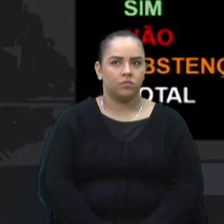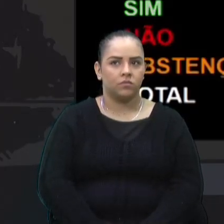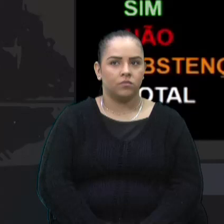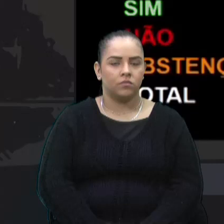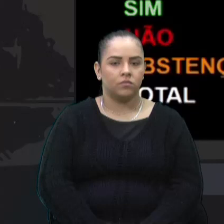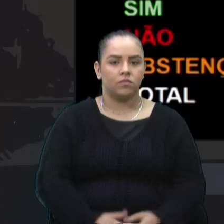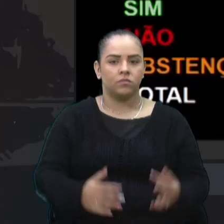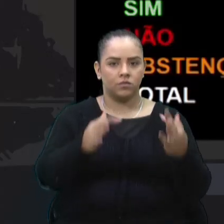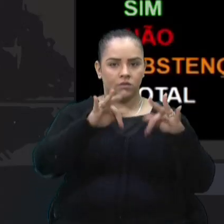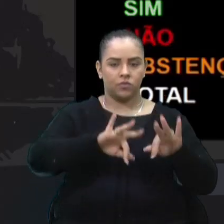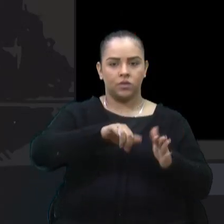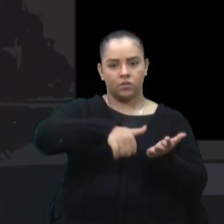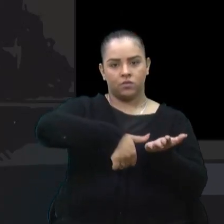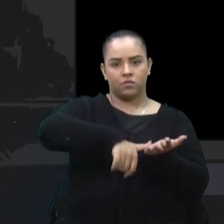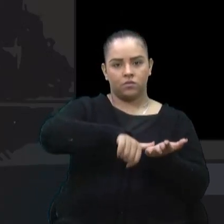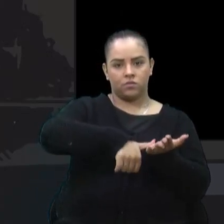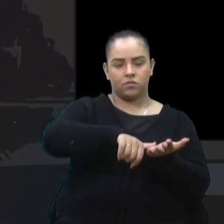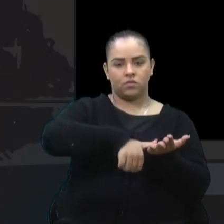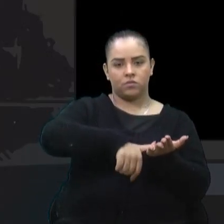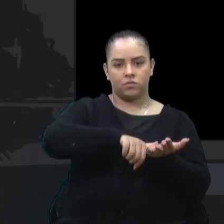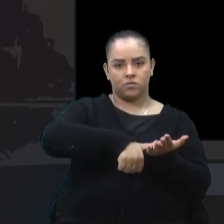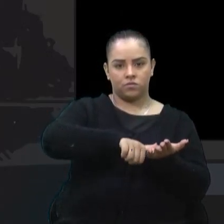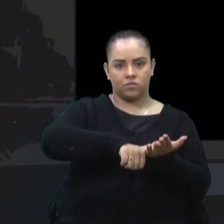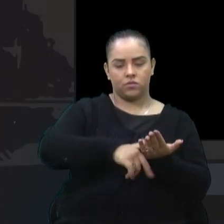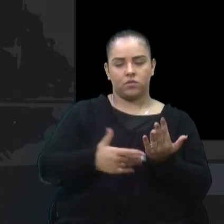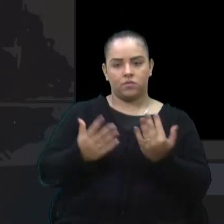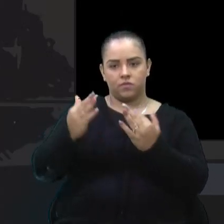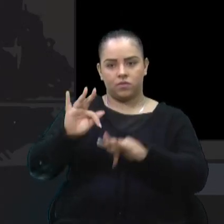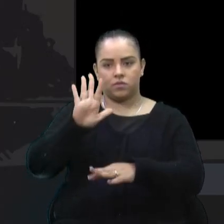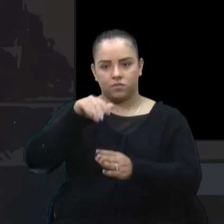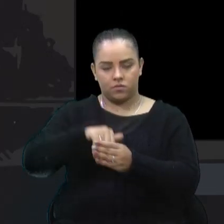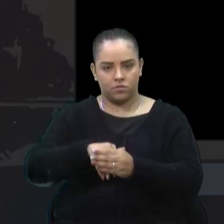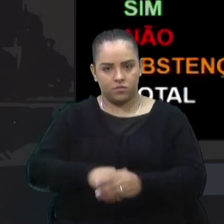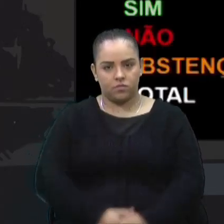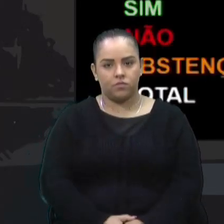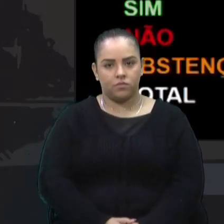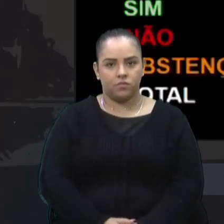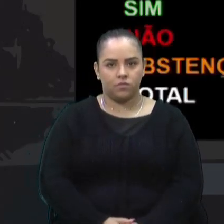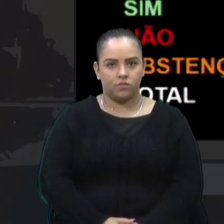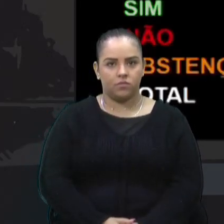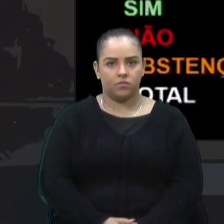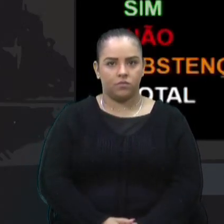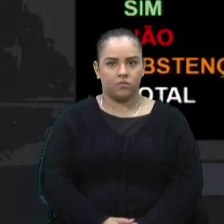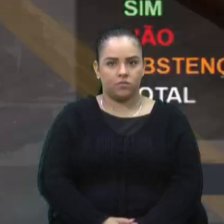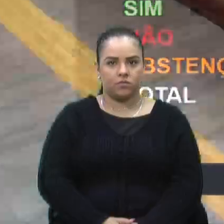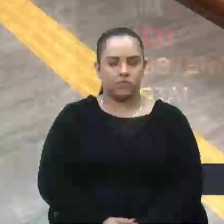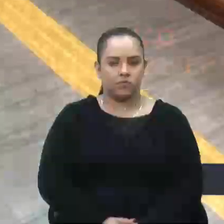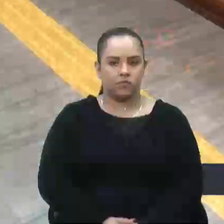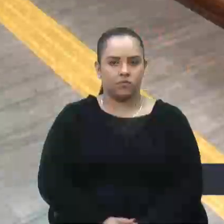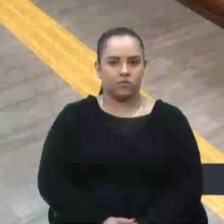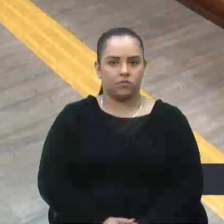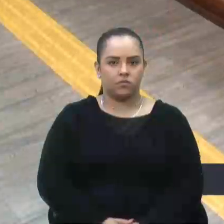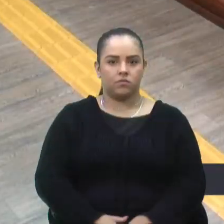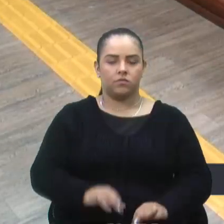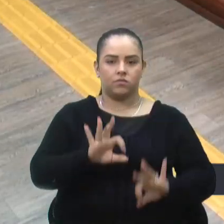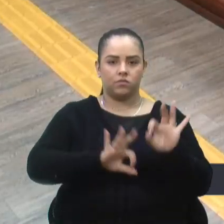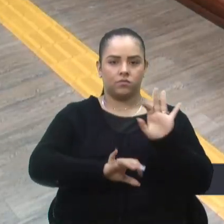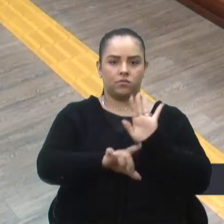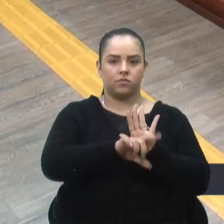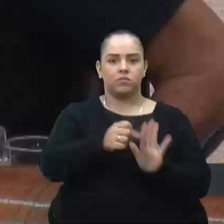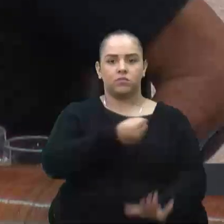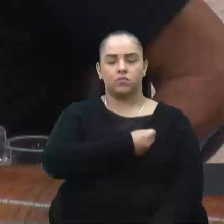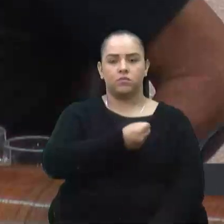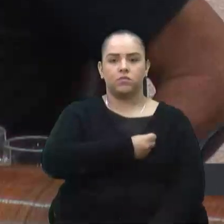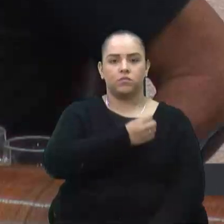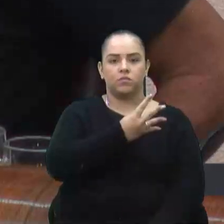Encerrado o registro de votos. Encerrada a votação. O projeto de lei número 41 de